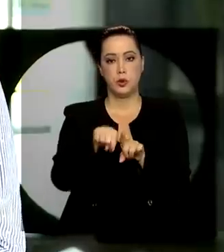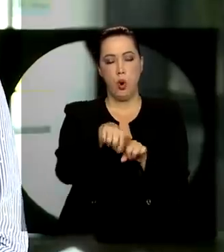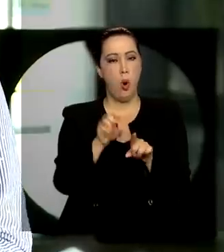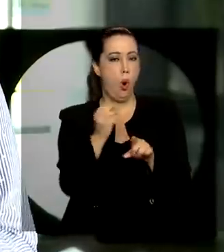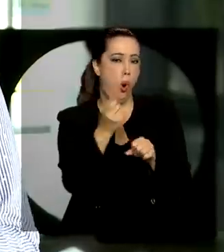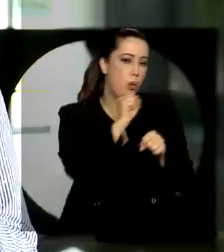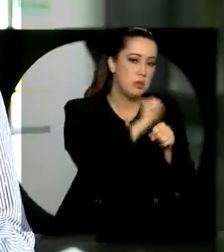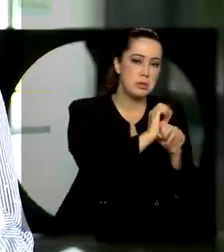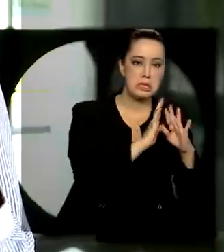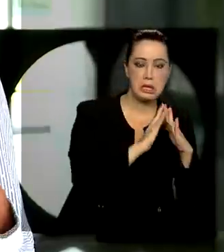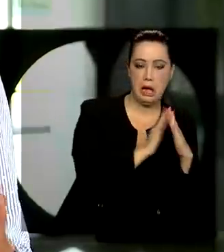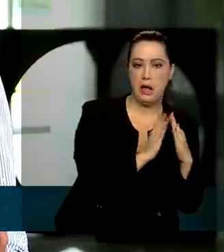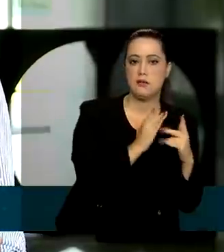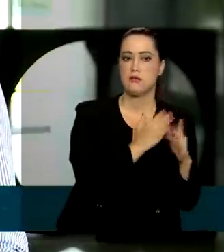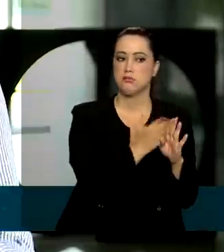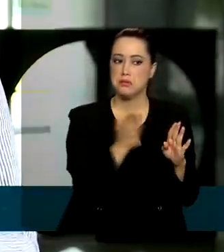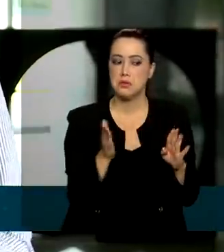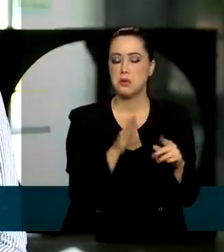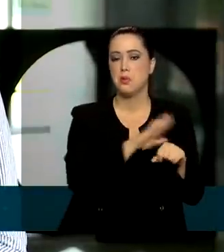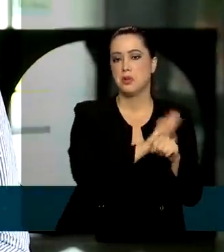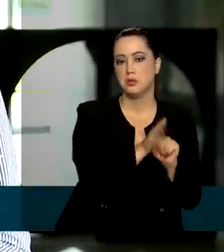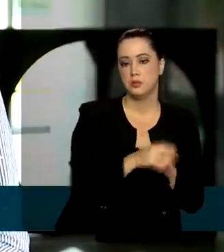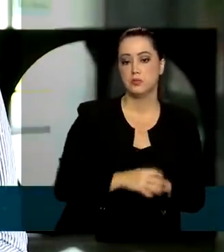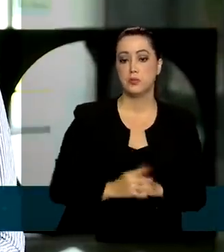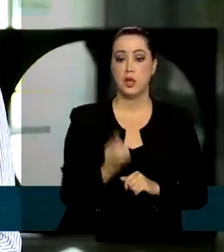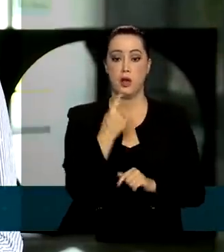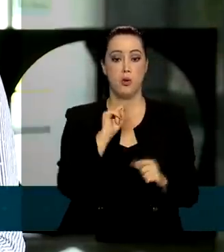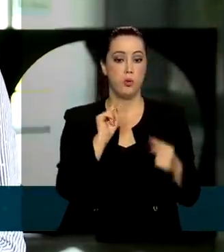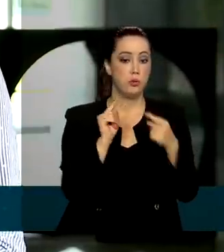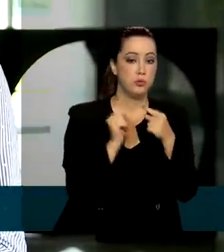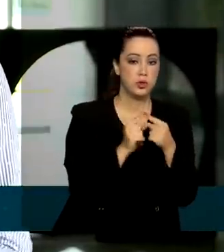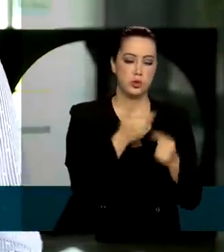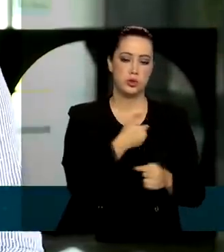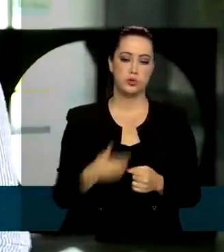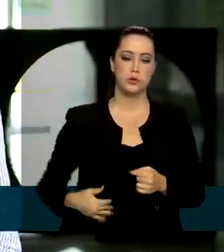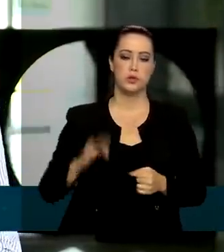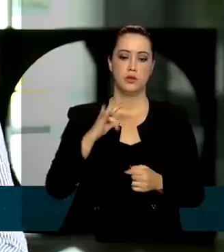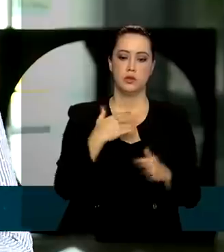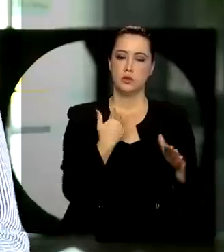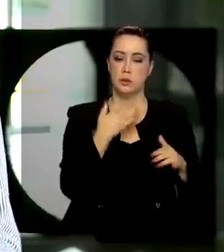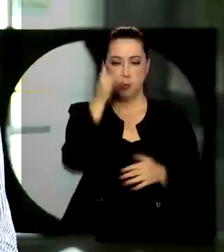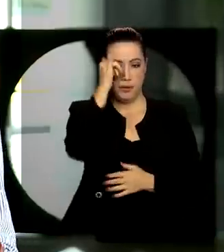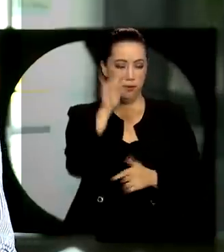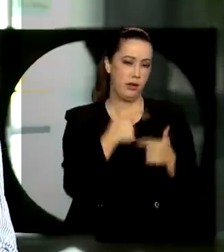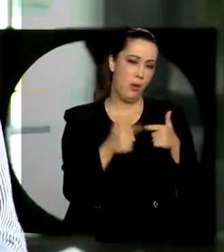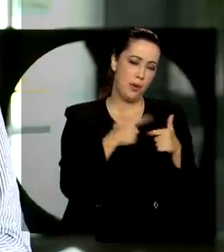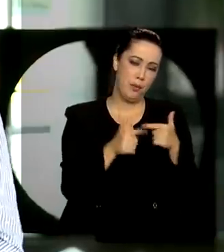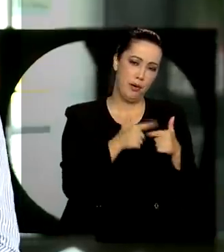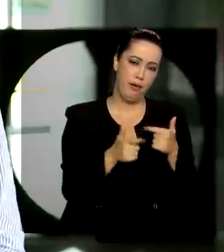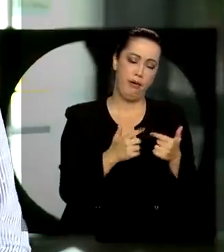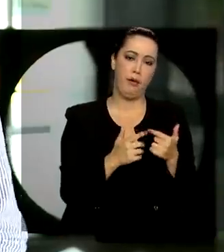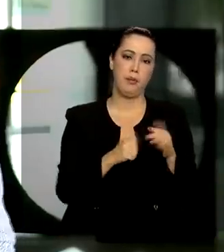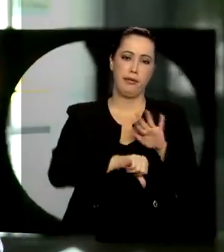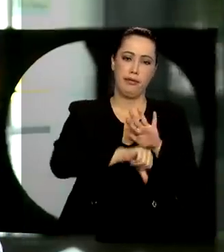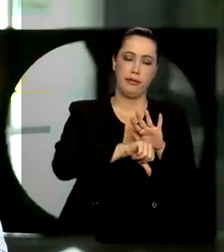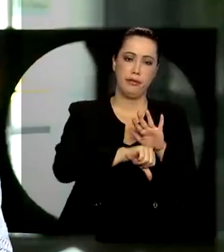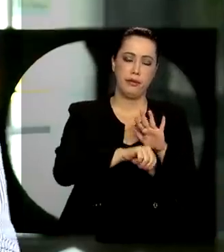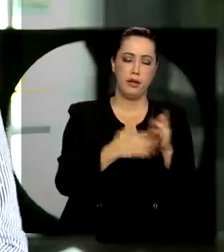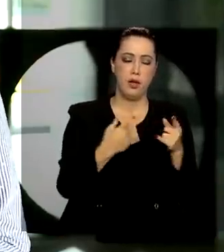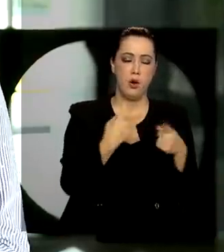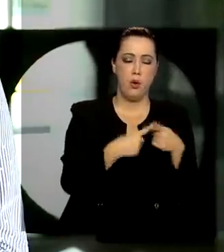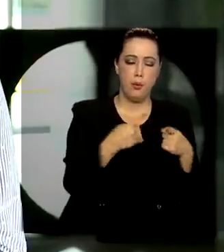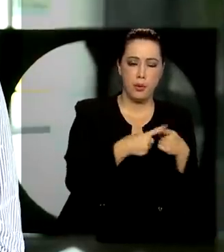A medida é mais um passo do governo federal para evitar o avanço da crise econômica gerada pela pandemia.